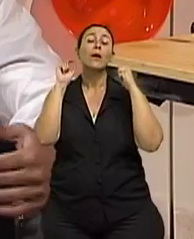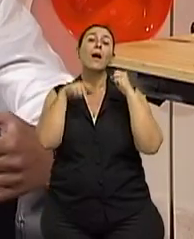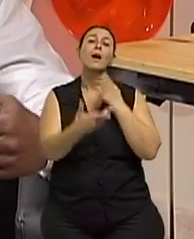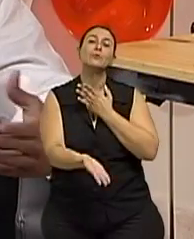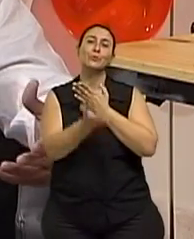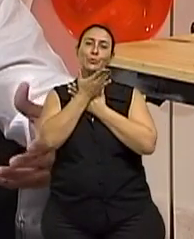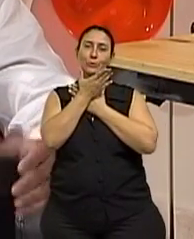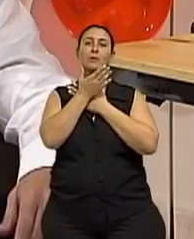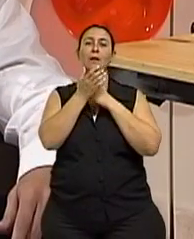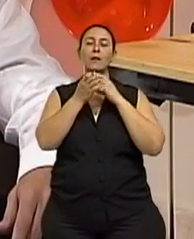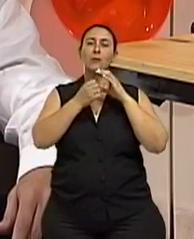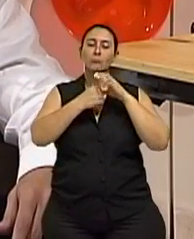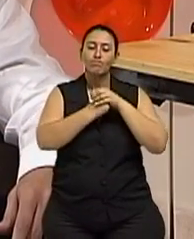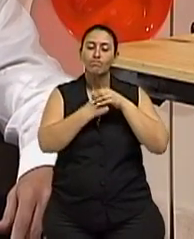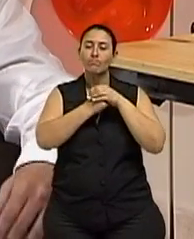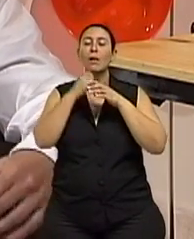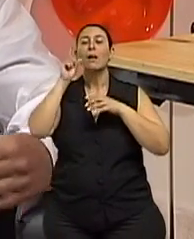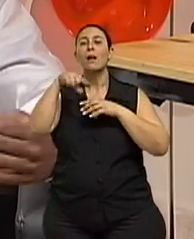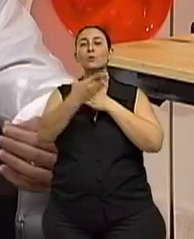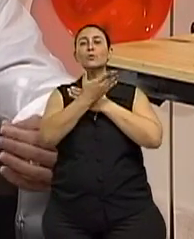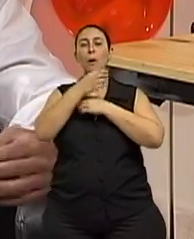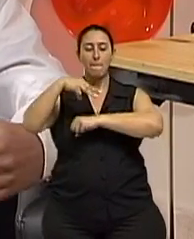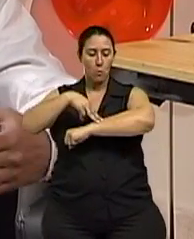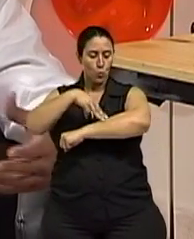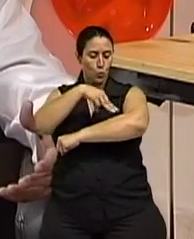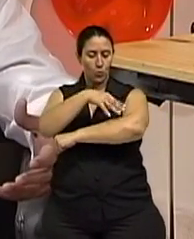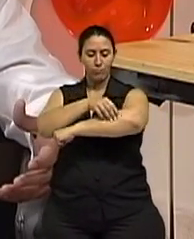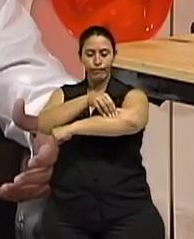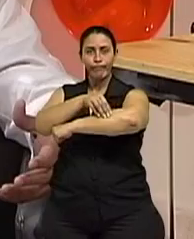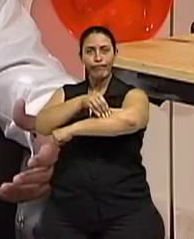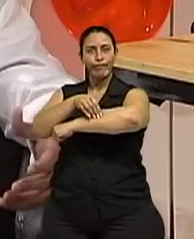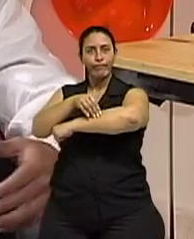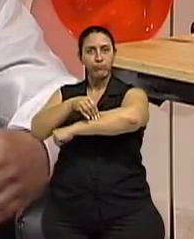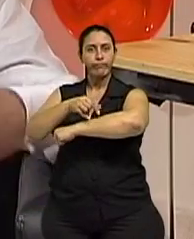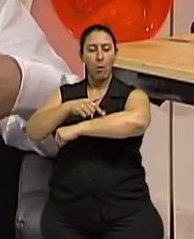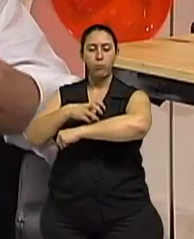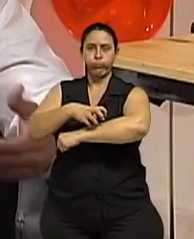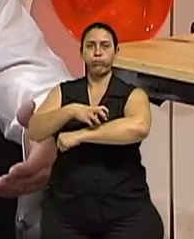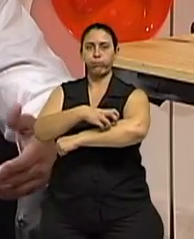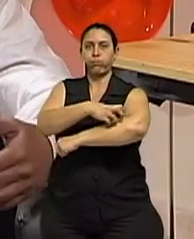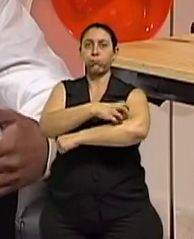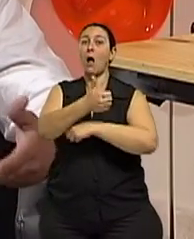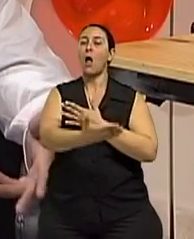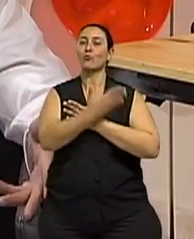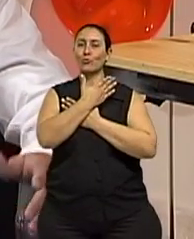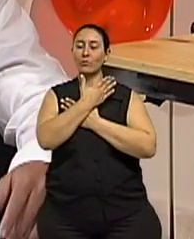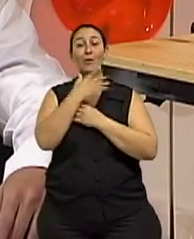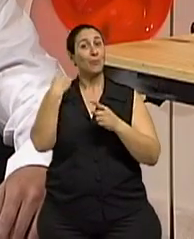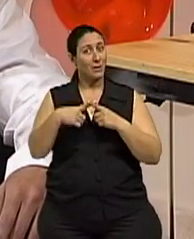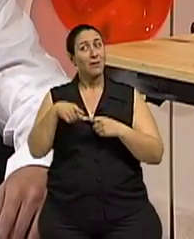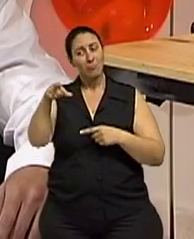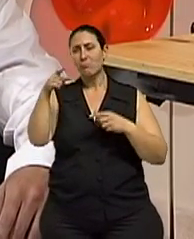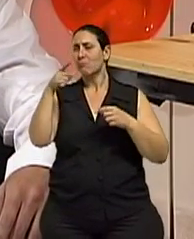estimular, vai fortalecer a musculatura. E a musculatura é uma proteção para as articulações. Então, de uma maneira geral, o idoso tem que